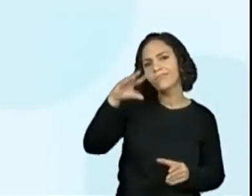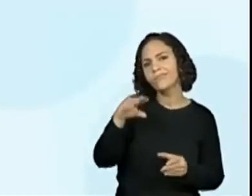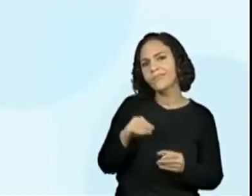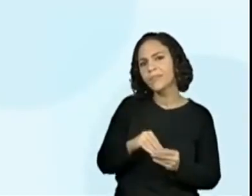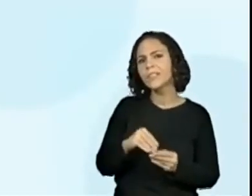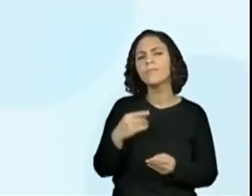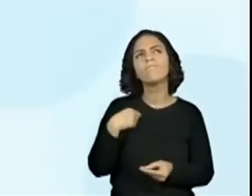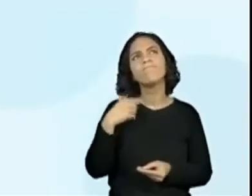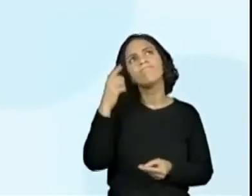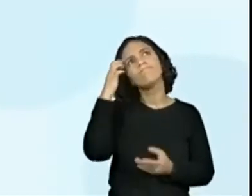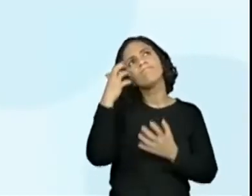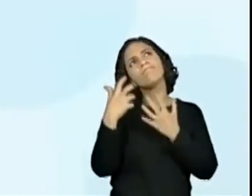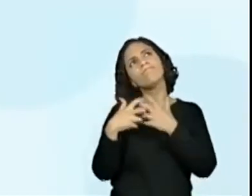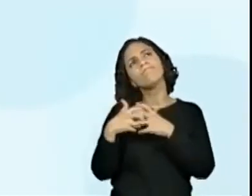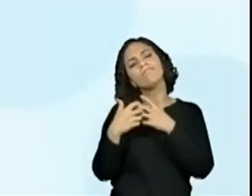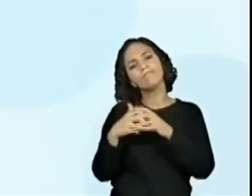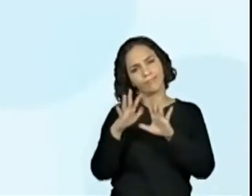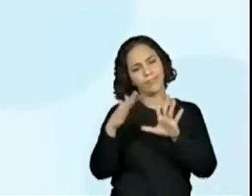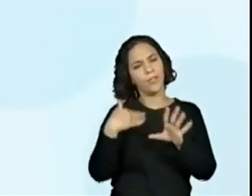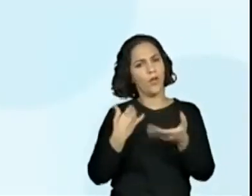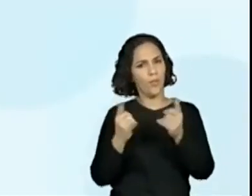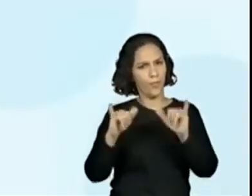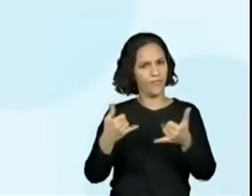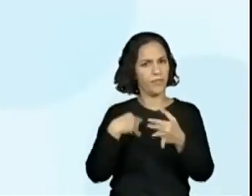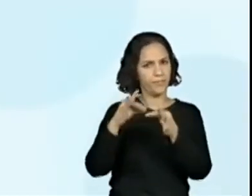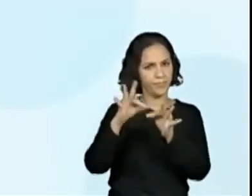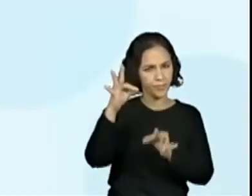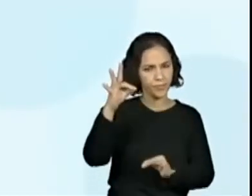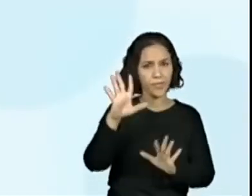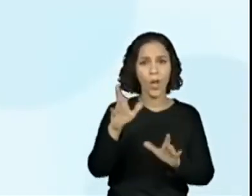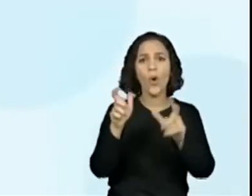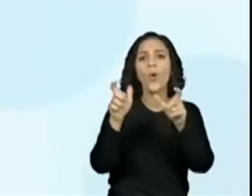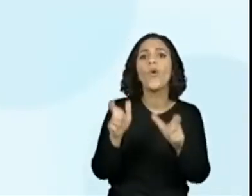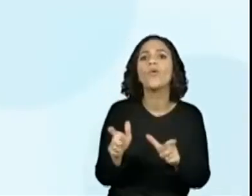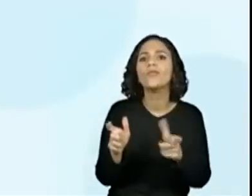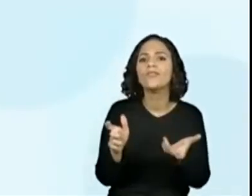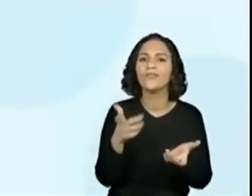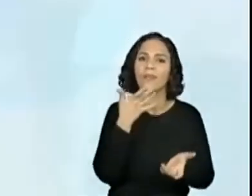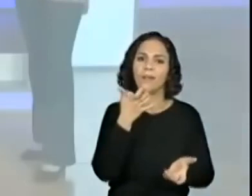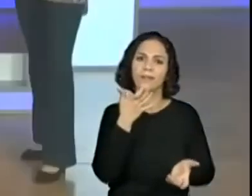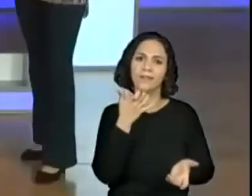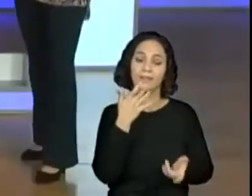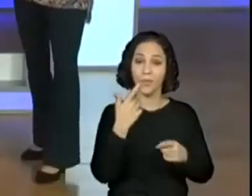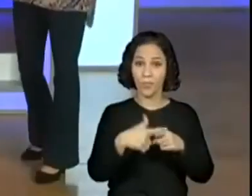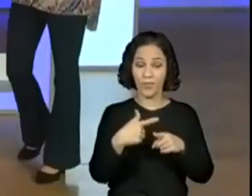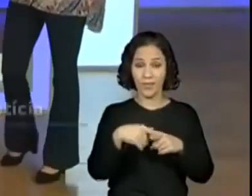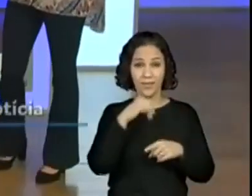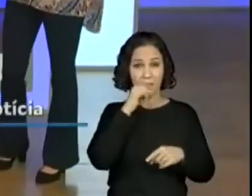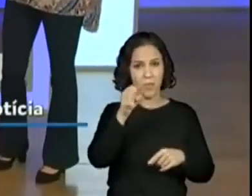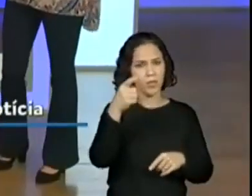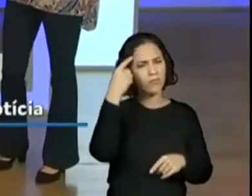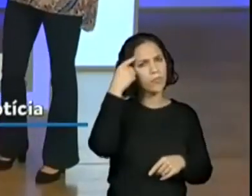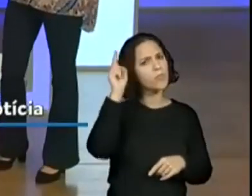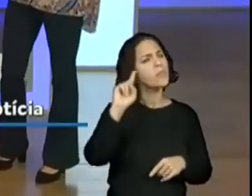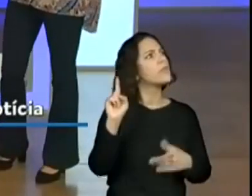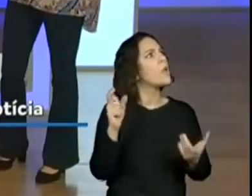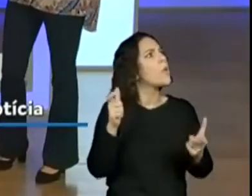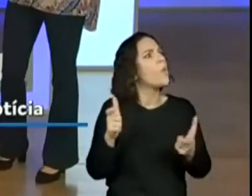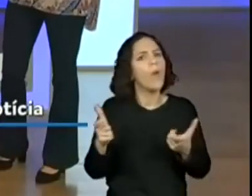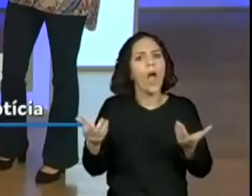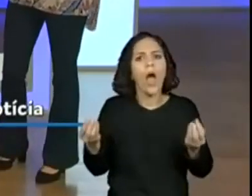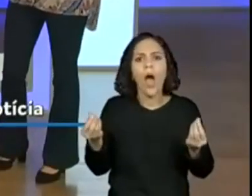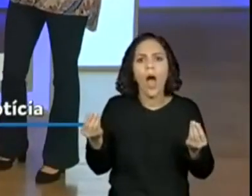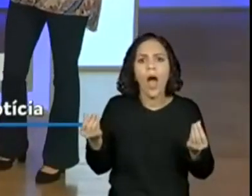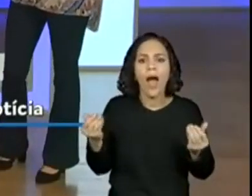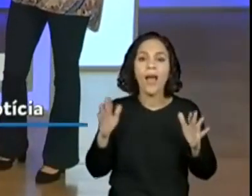pensar nisso? Então, vamos comentar um pouquinho. Onde ocorreu fica fácil, né? Porque mesmo que os alunos não saibam onde